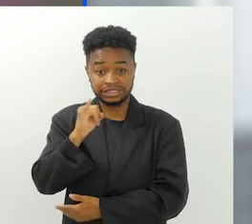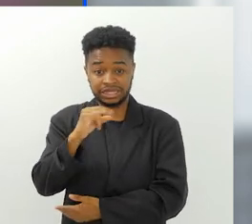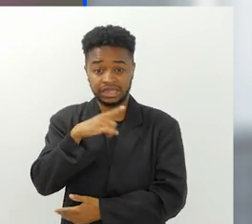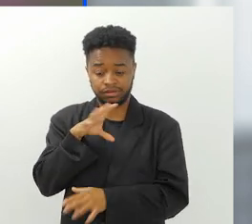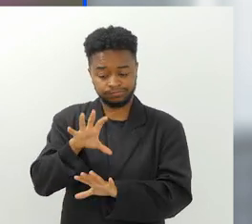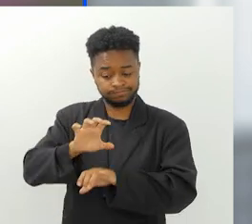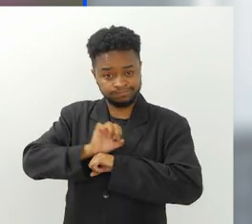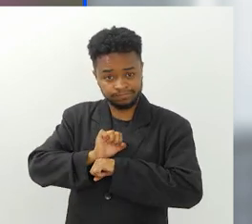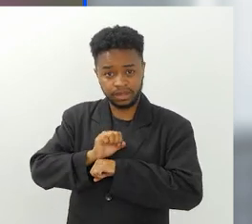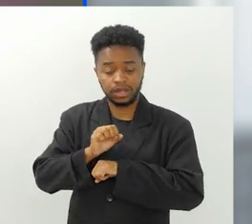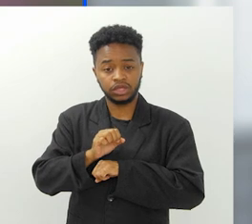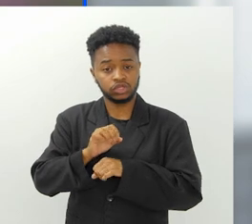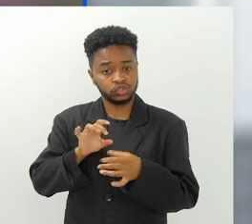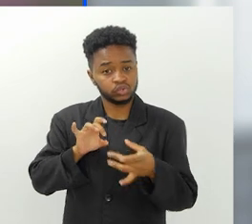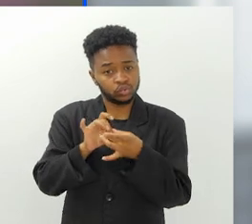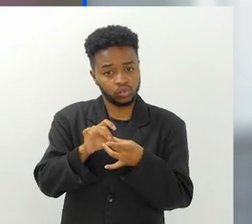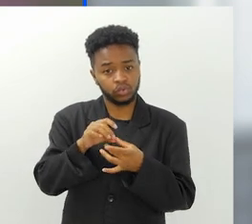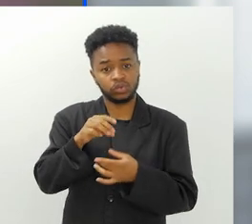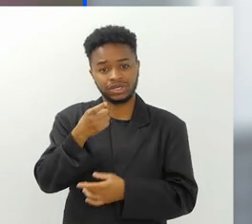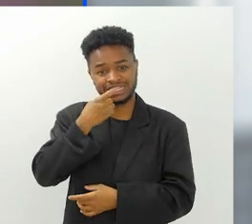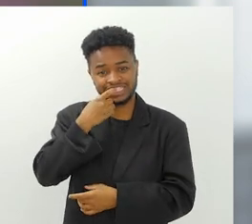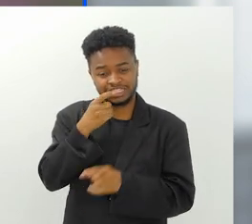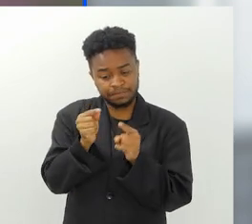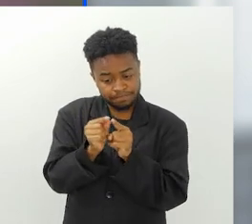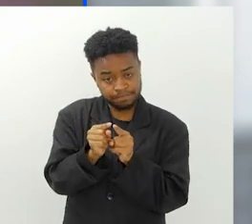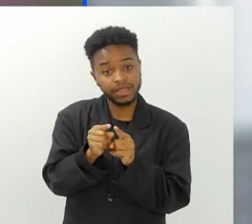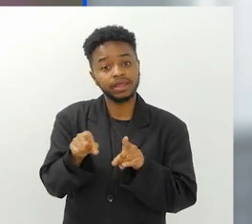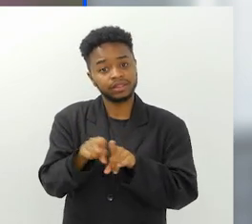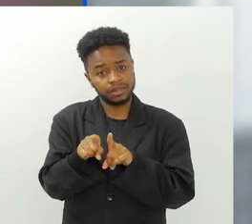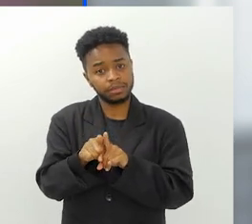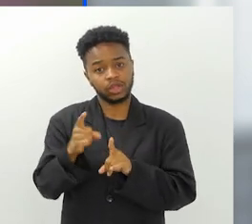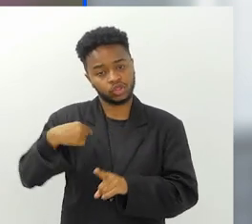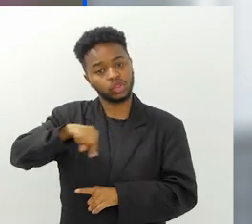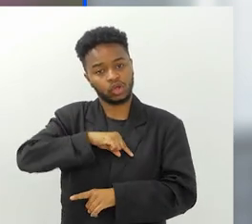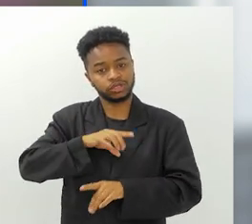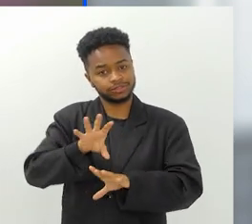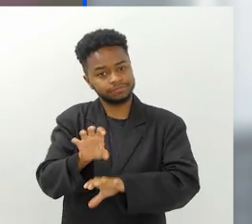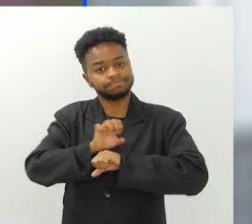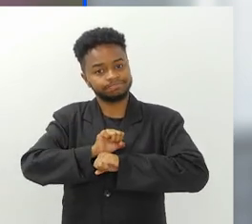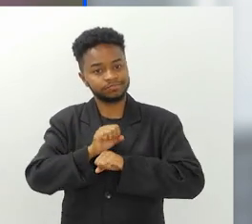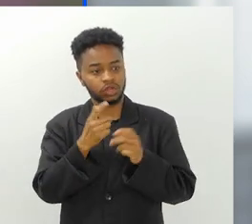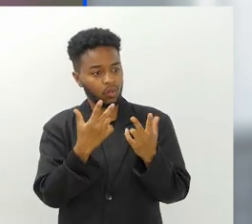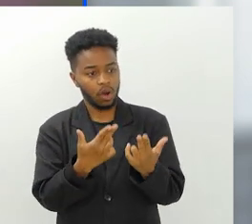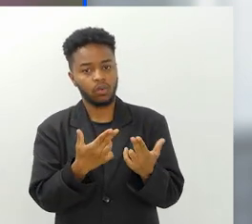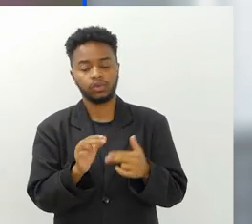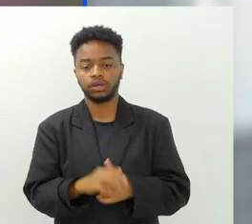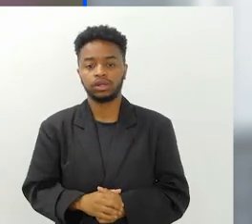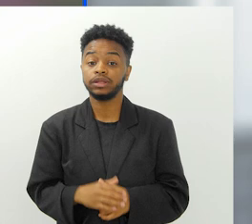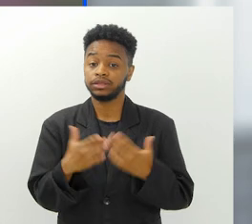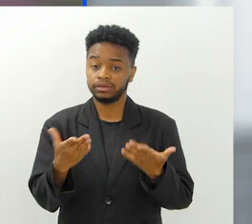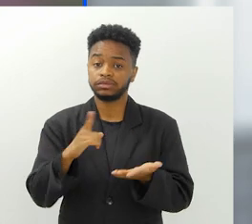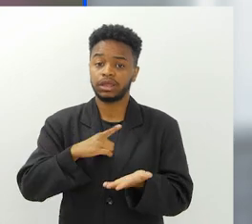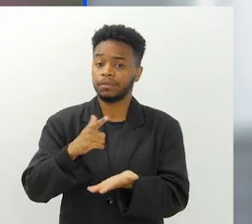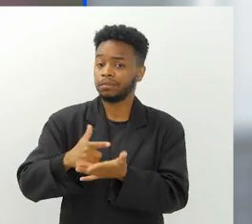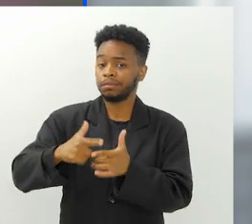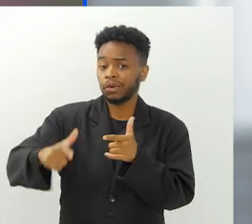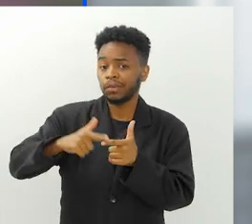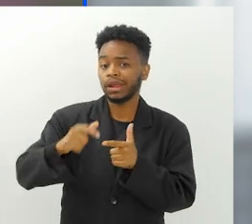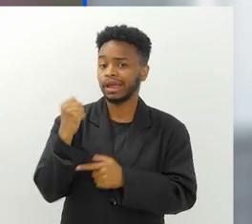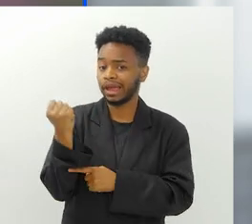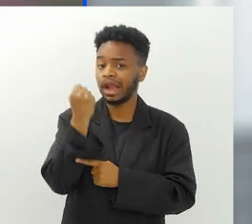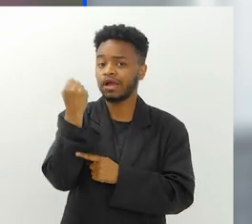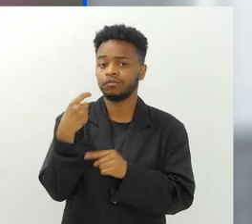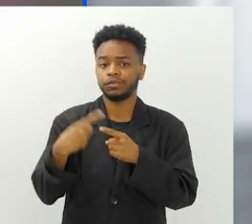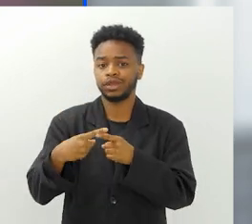contaminado com esse microplástico, também está nos contaminando. Então, é um problema muito sério, né? Como eu